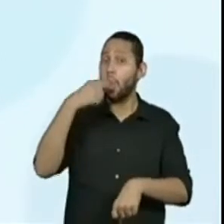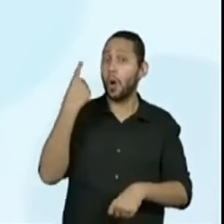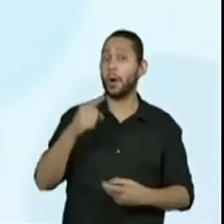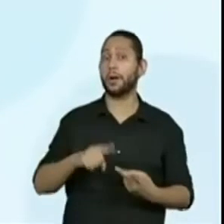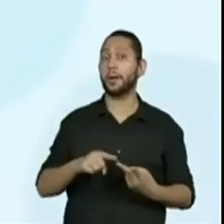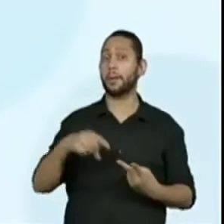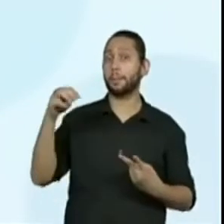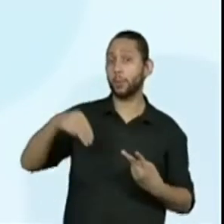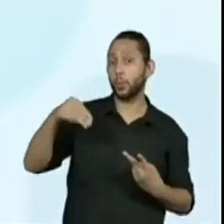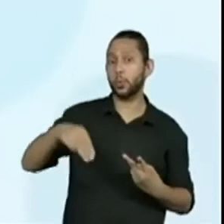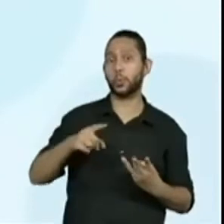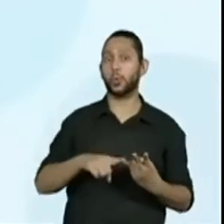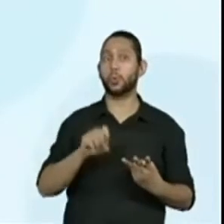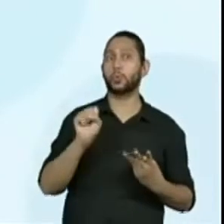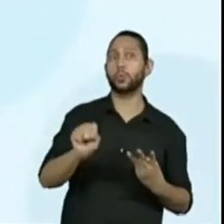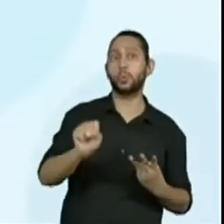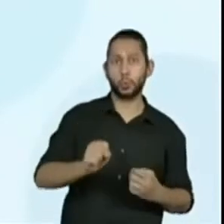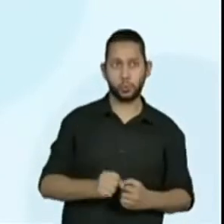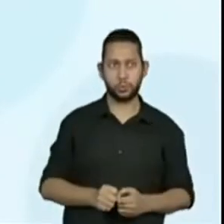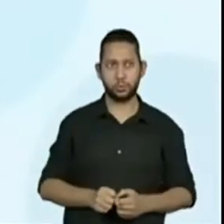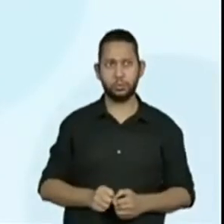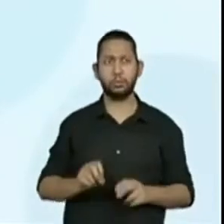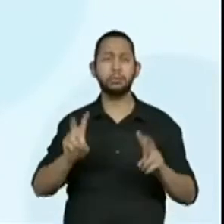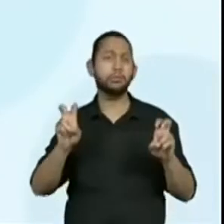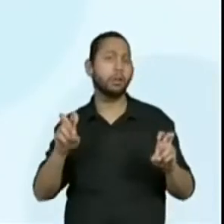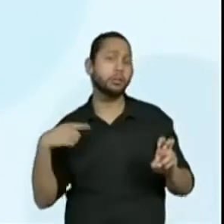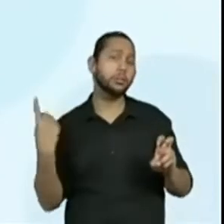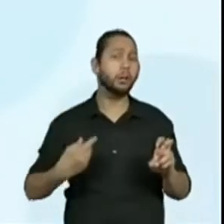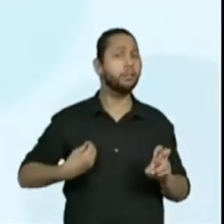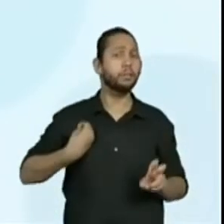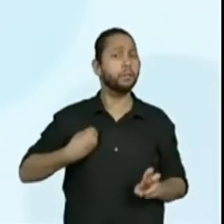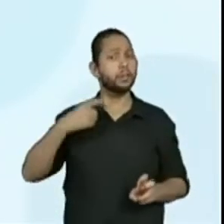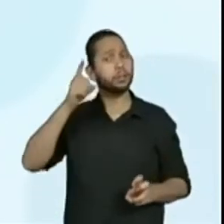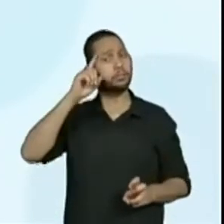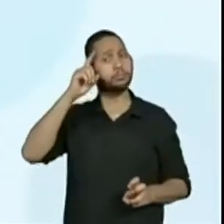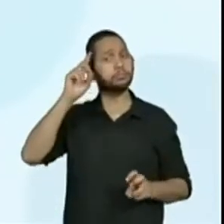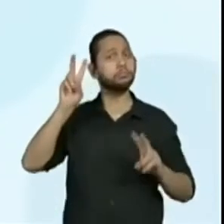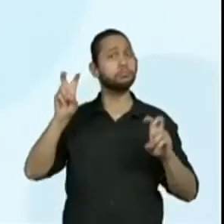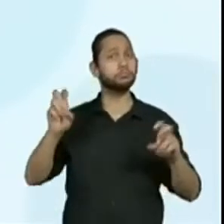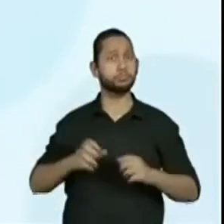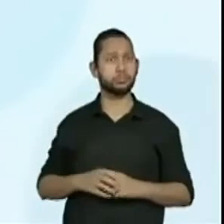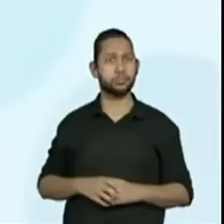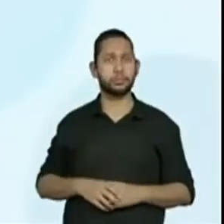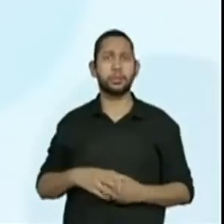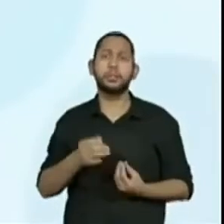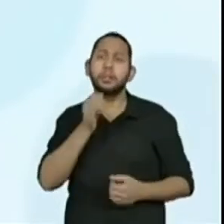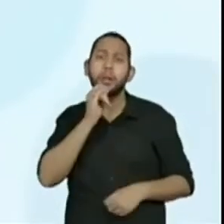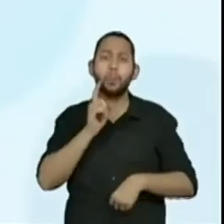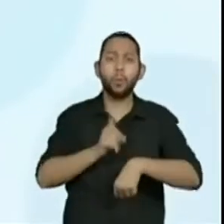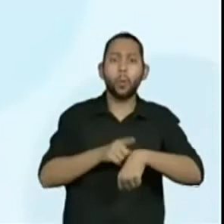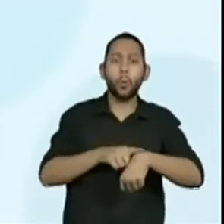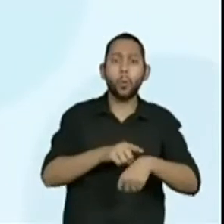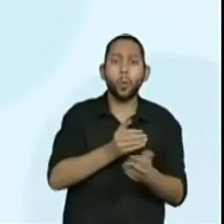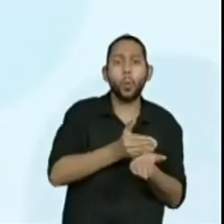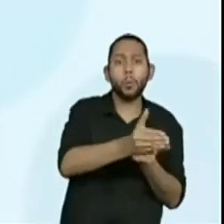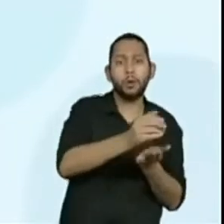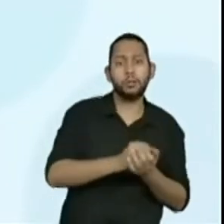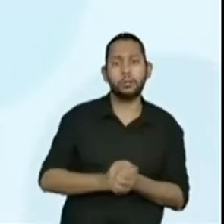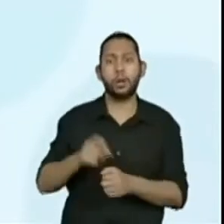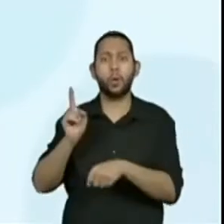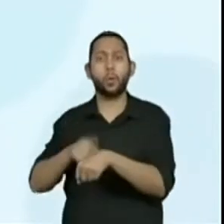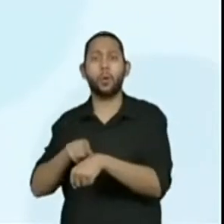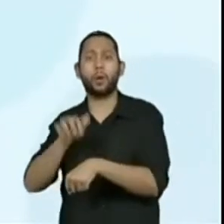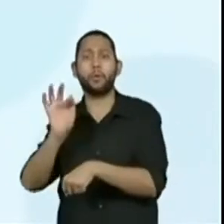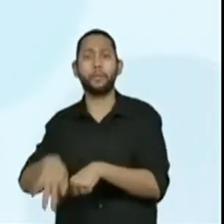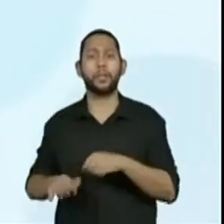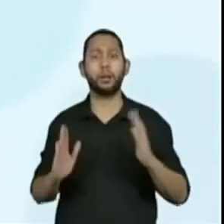segundos, em situações relacionadas ao cotidiano. Como informar os horários de início e término